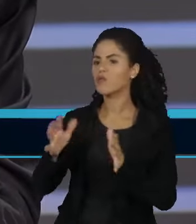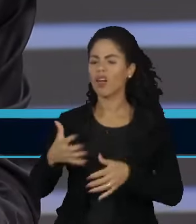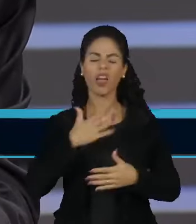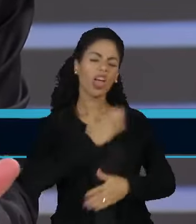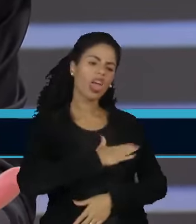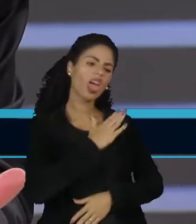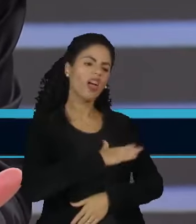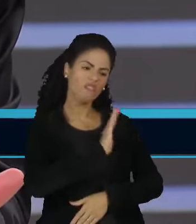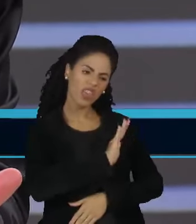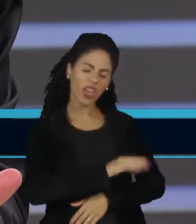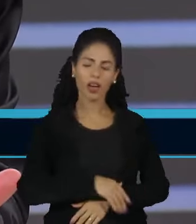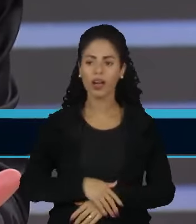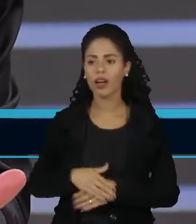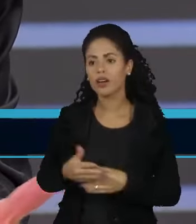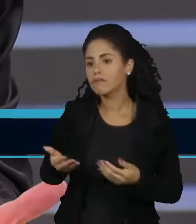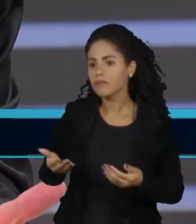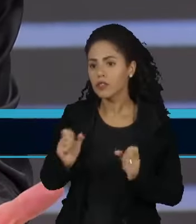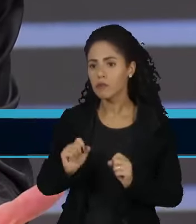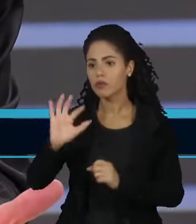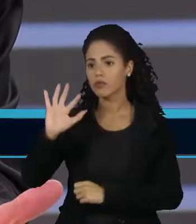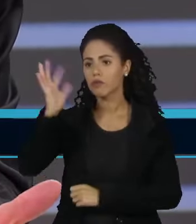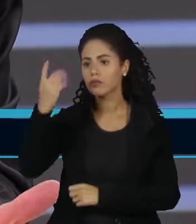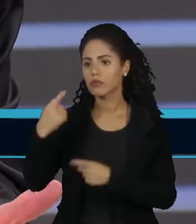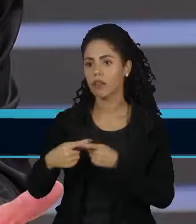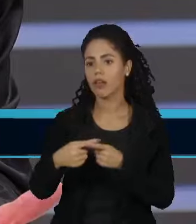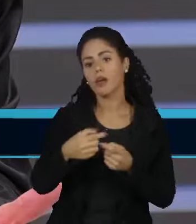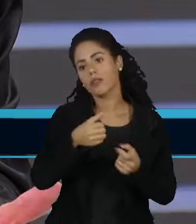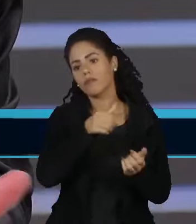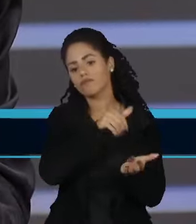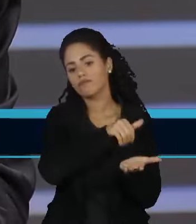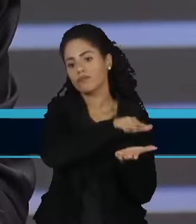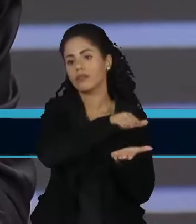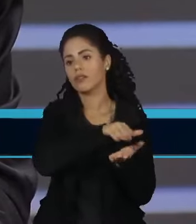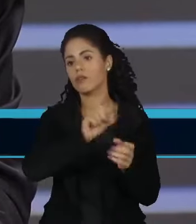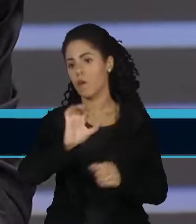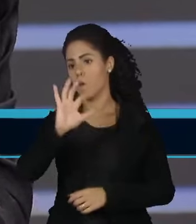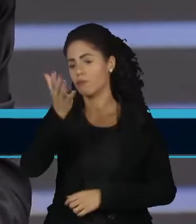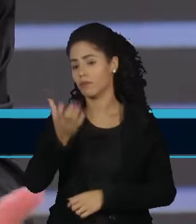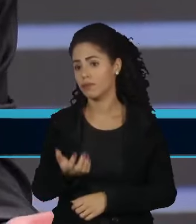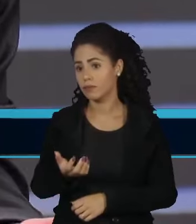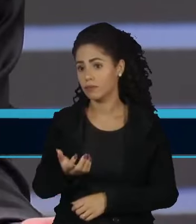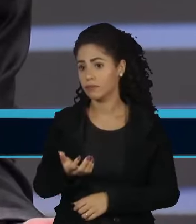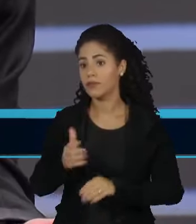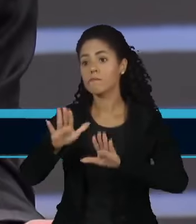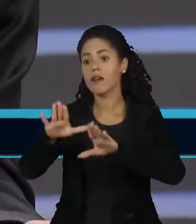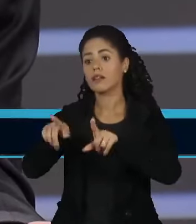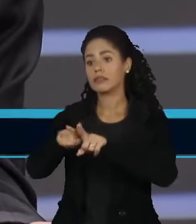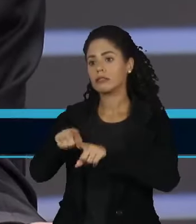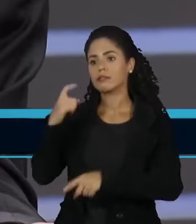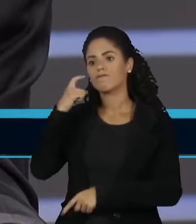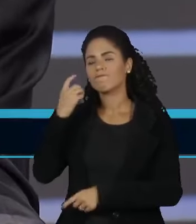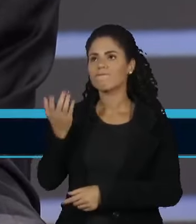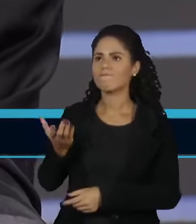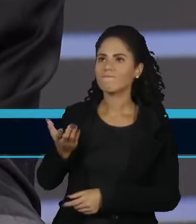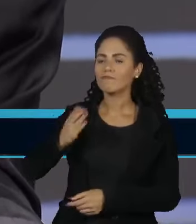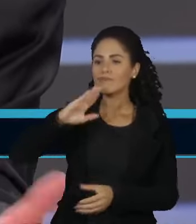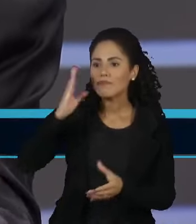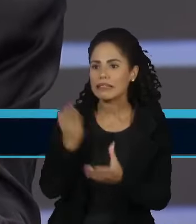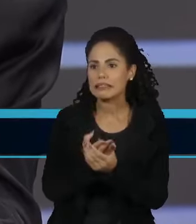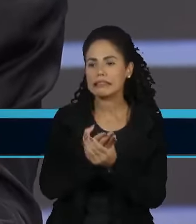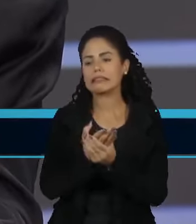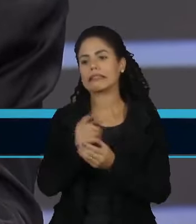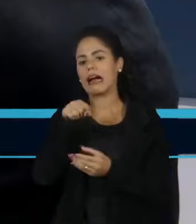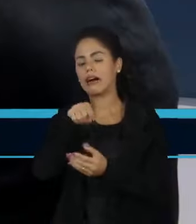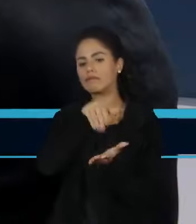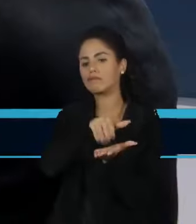Então, acho que isso pode justificar a demissão mesmo, inclusive quando o mercado de emprego está aquecido, né? Agora, eu ainda acho a justa causa muito dramática.